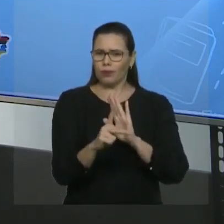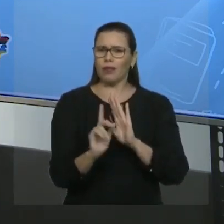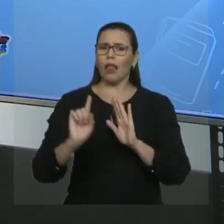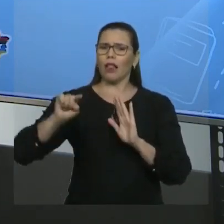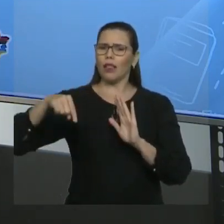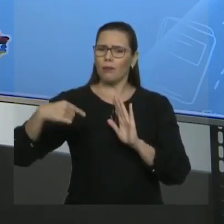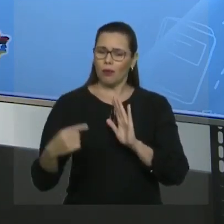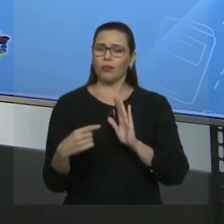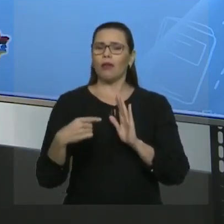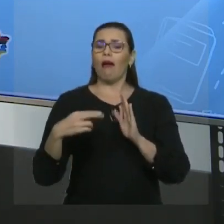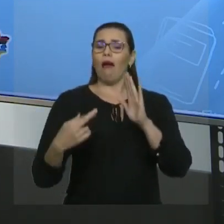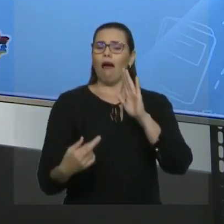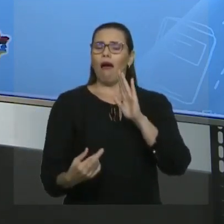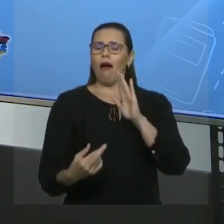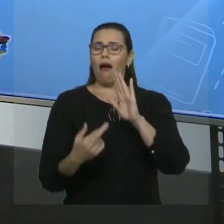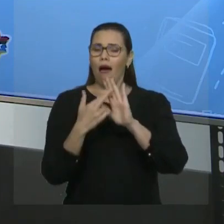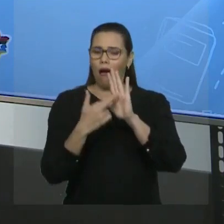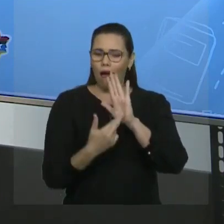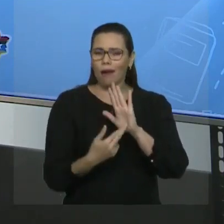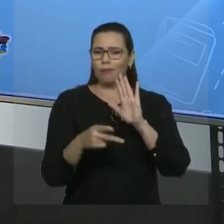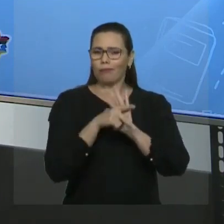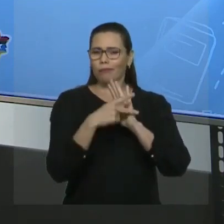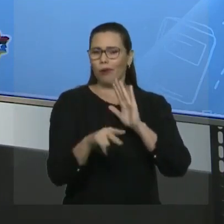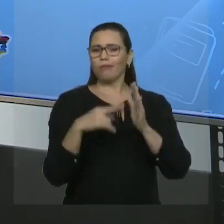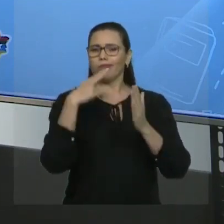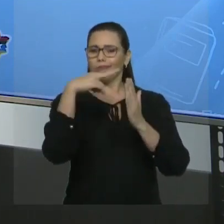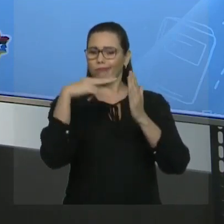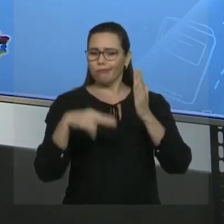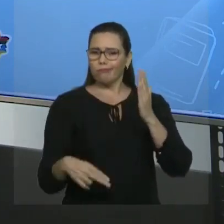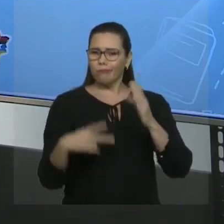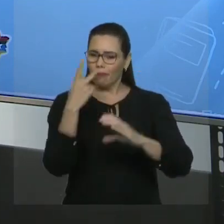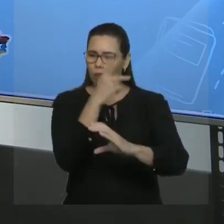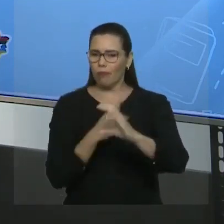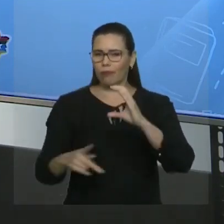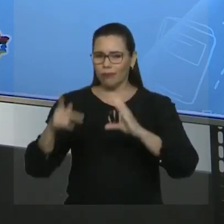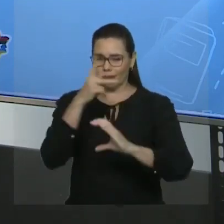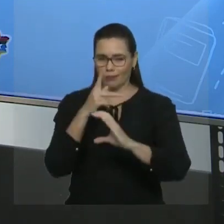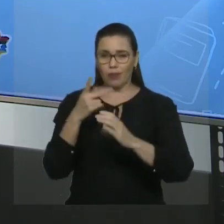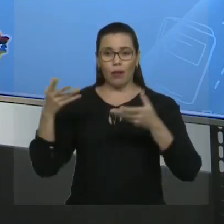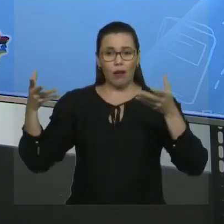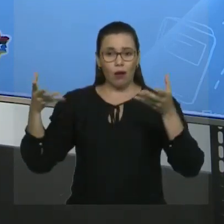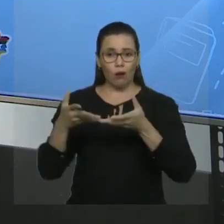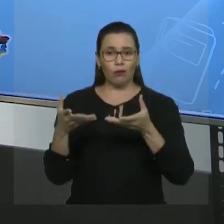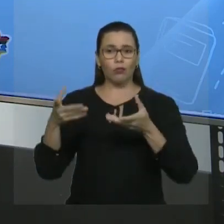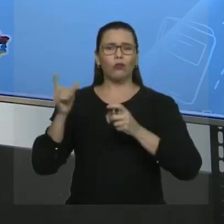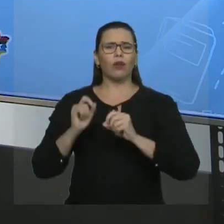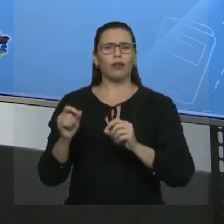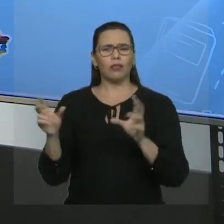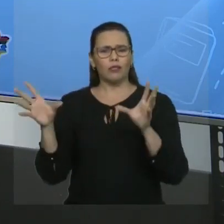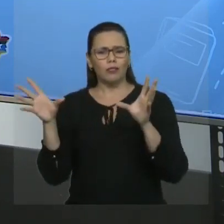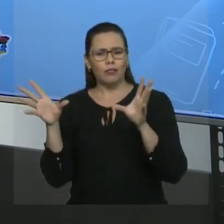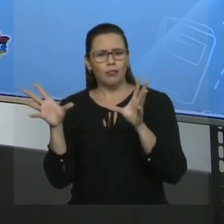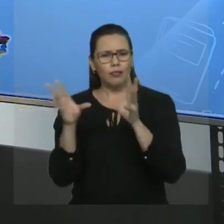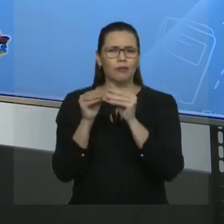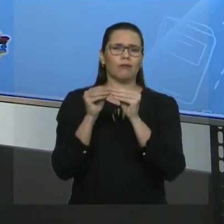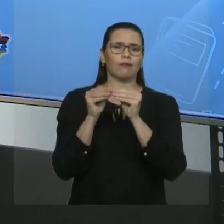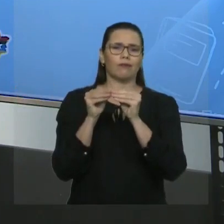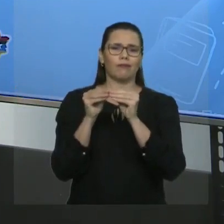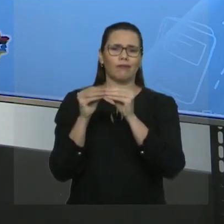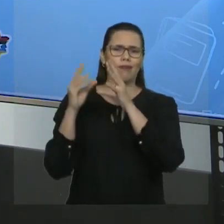a ver as regras de nomenclatura. Tudo bem? Então hoje nós vamos consolidar, fechar os nossos